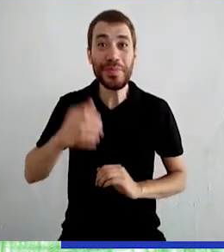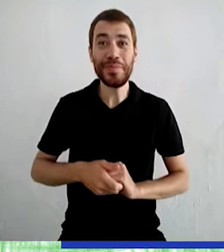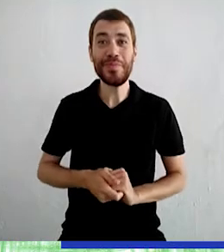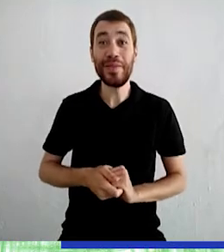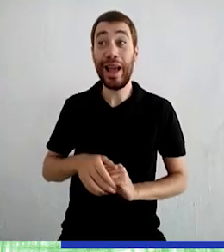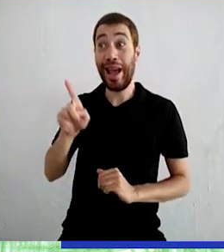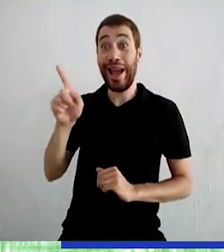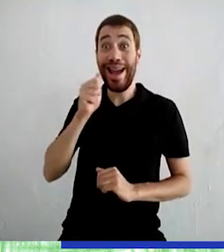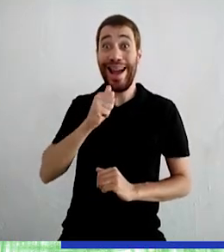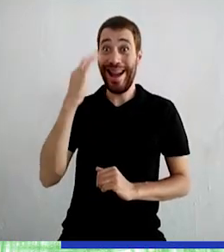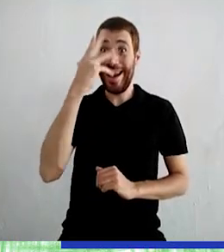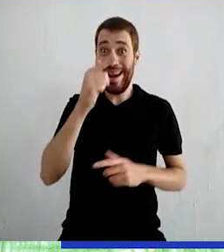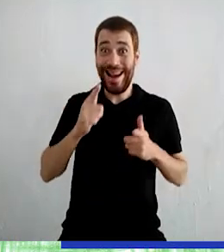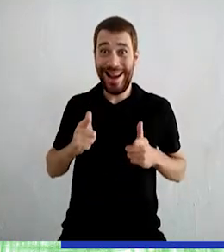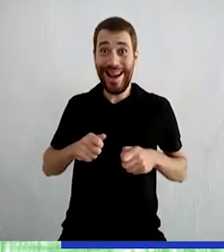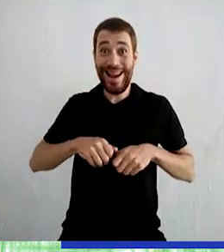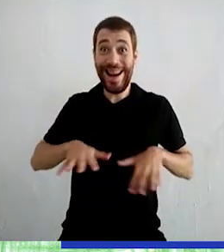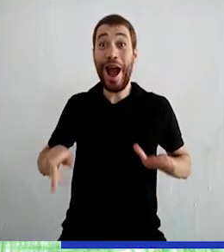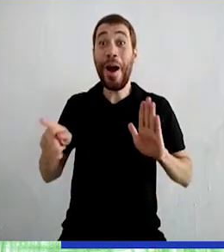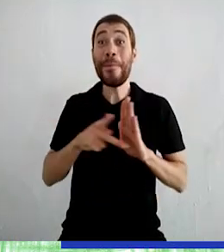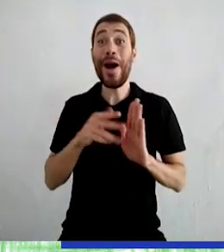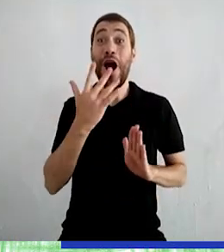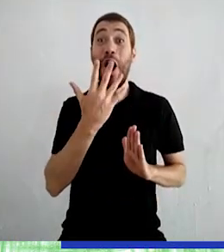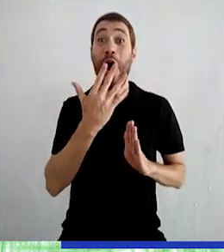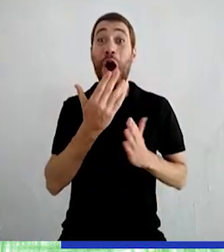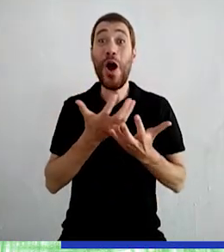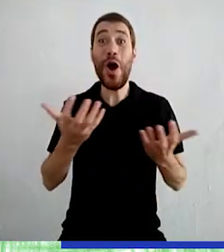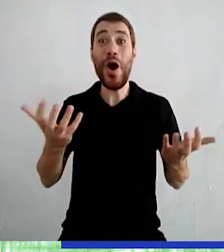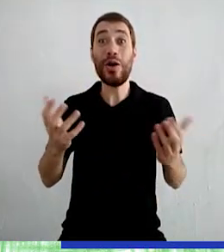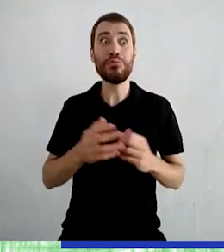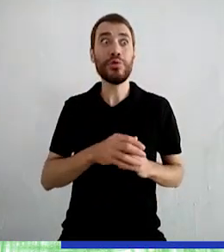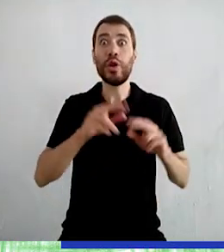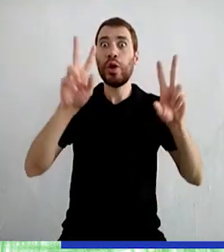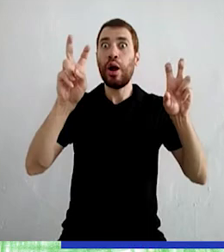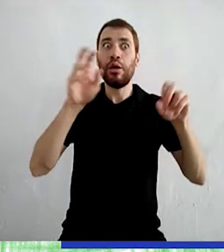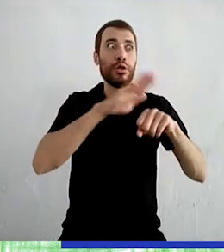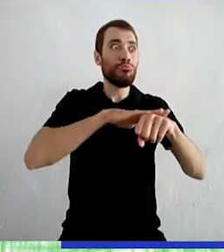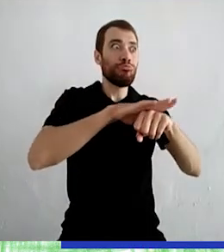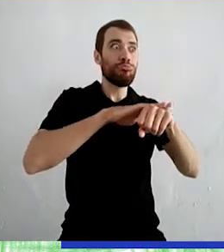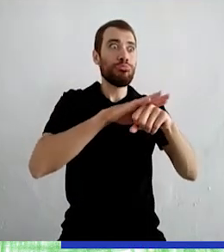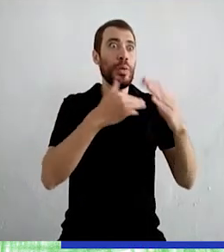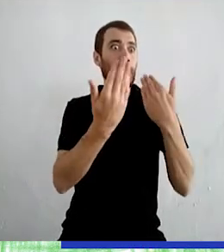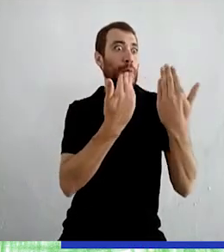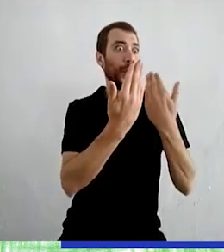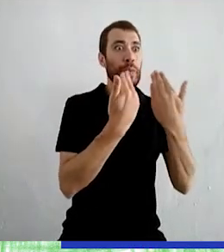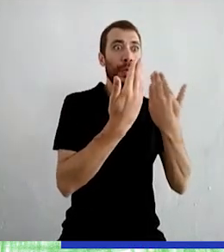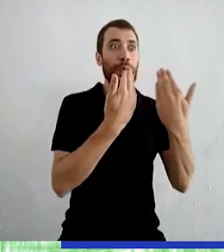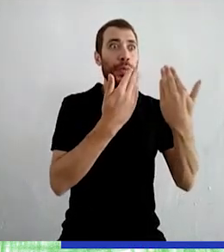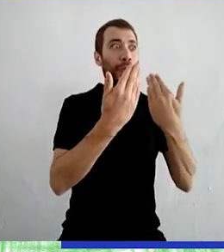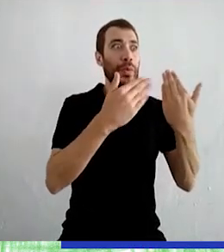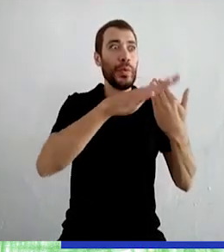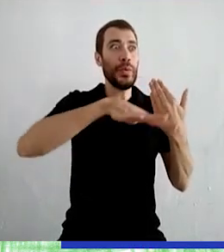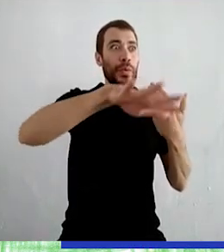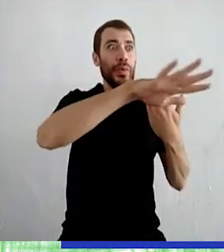A linda moça De vestido da cor do campo Era o assunto principal No castelo E por